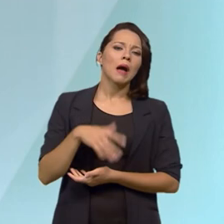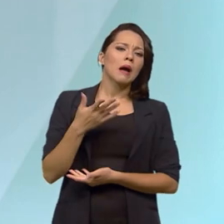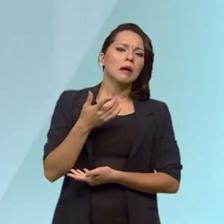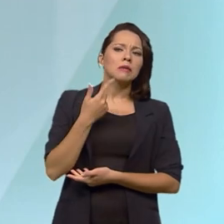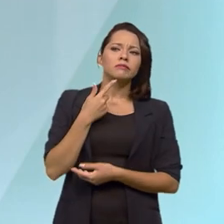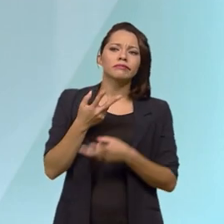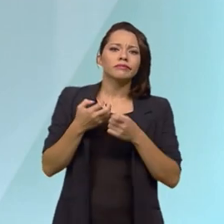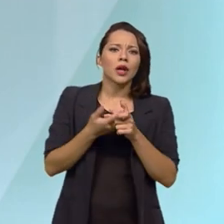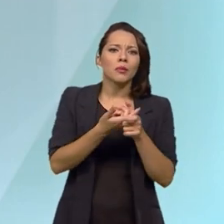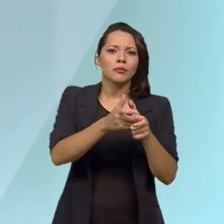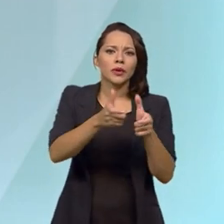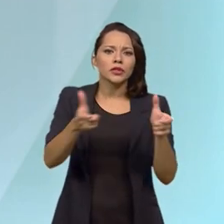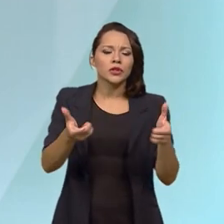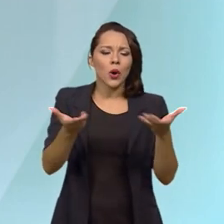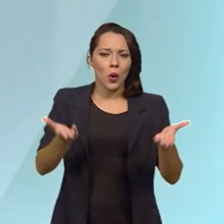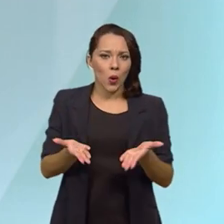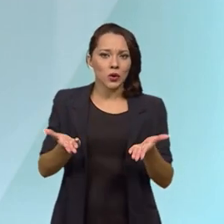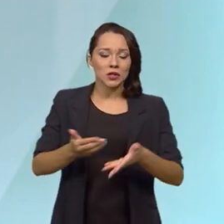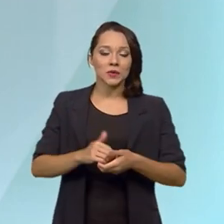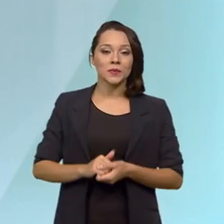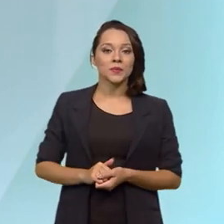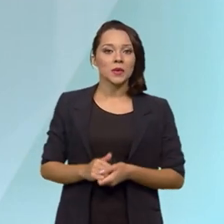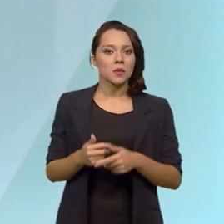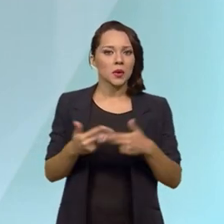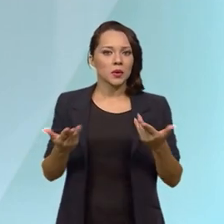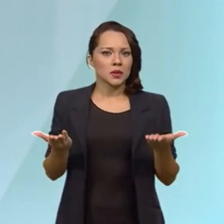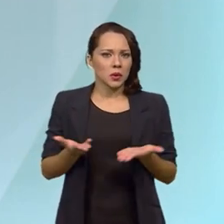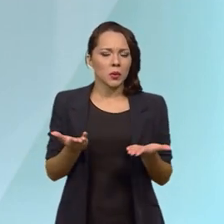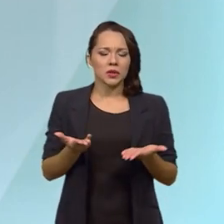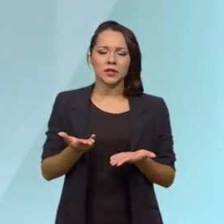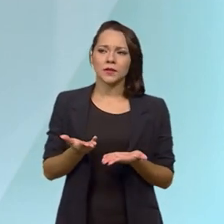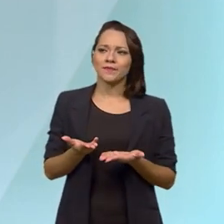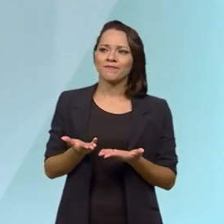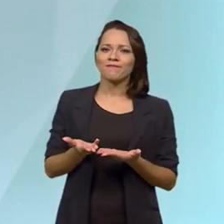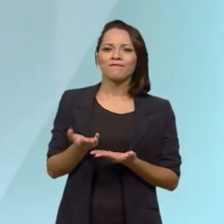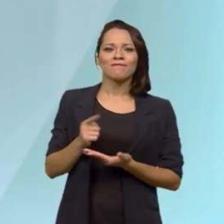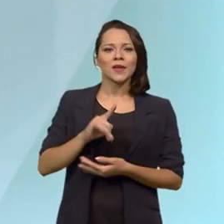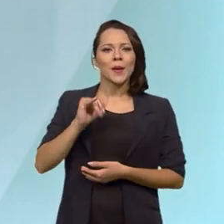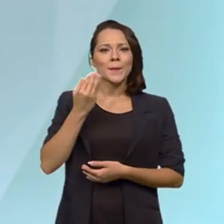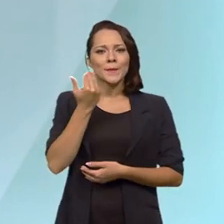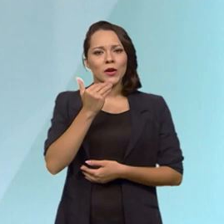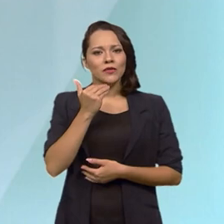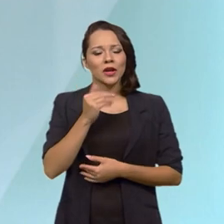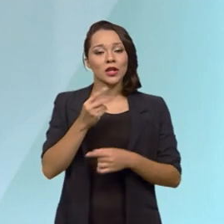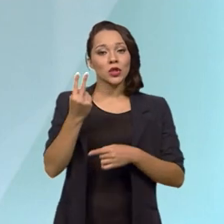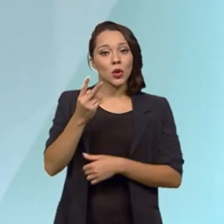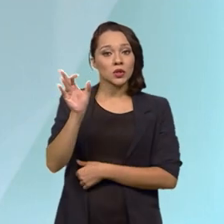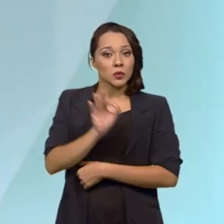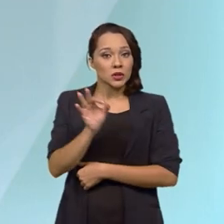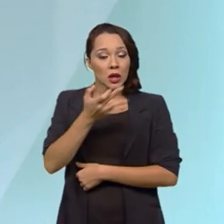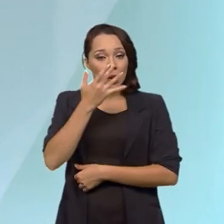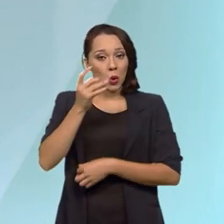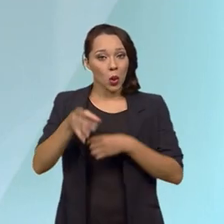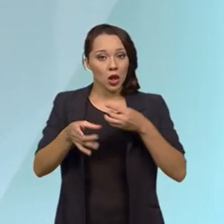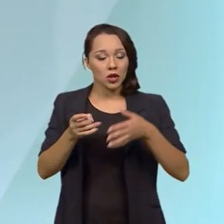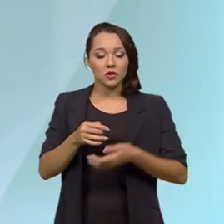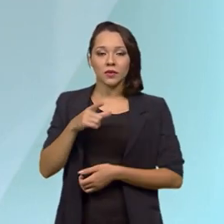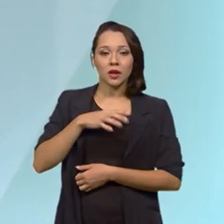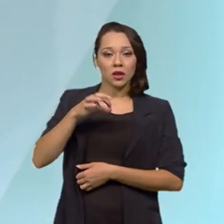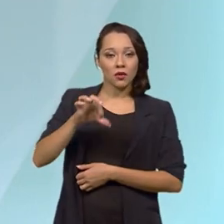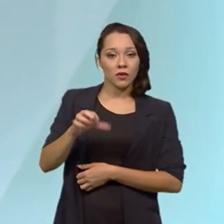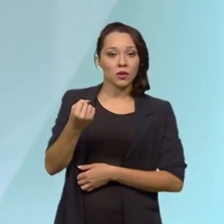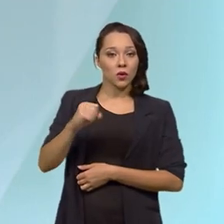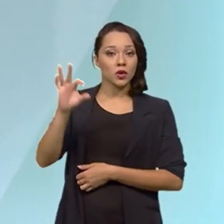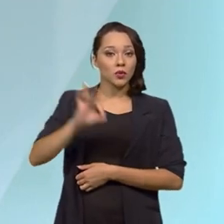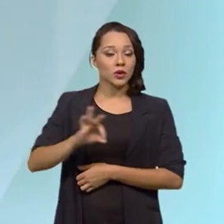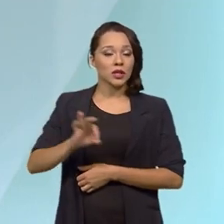expandir hoje algo que hoje aproveita 2% desse resíduo, nós temos 98